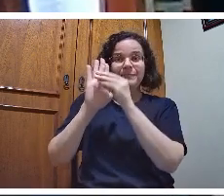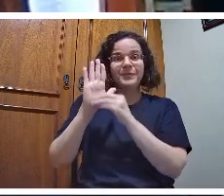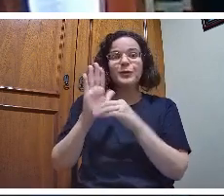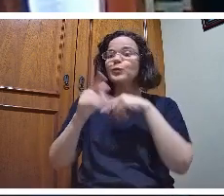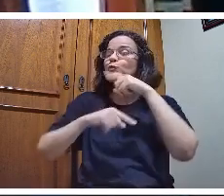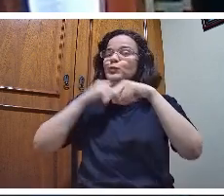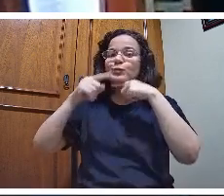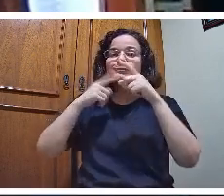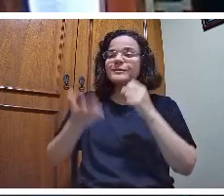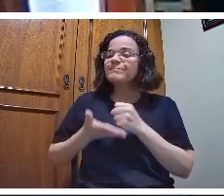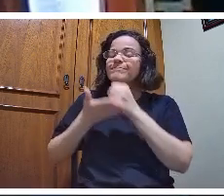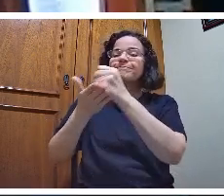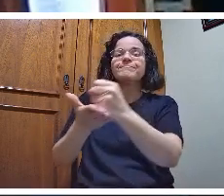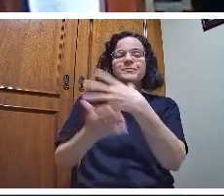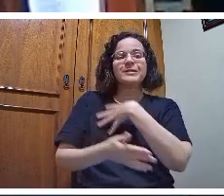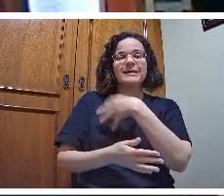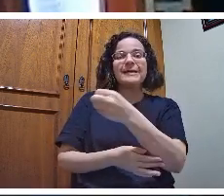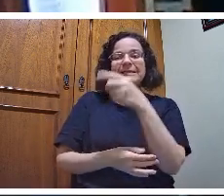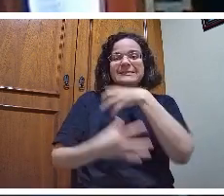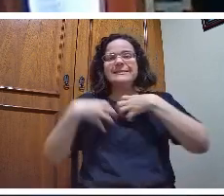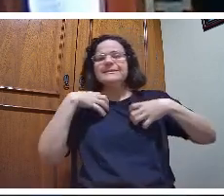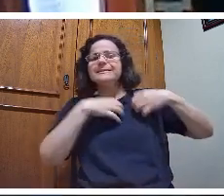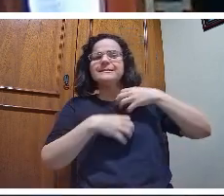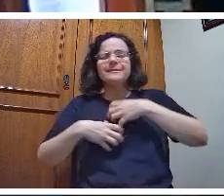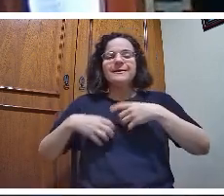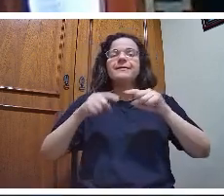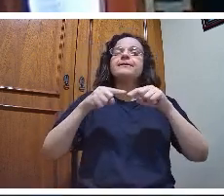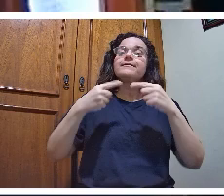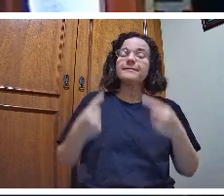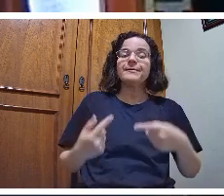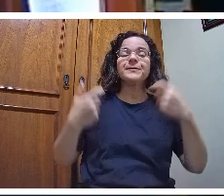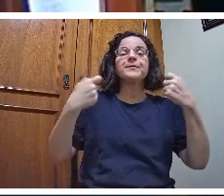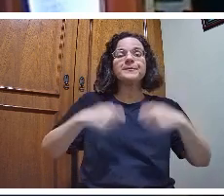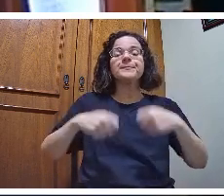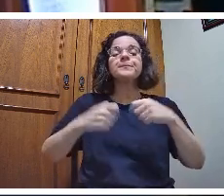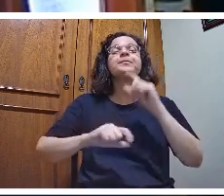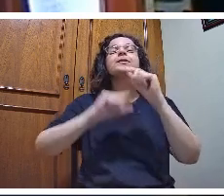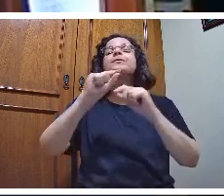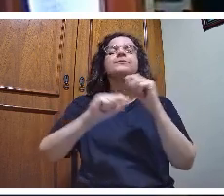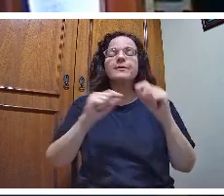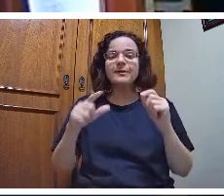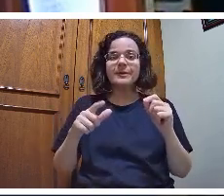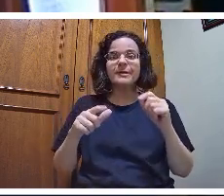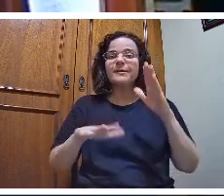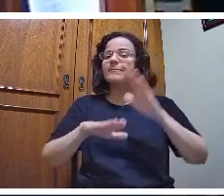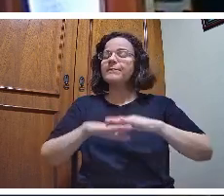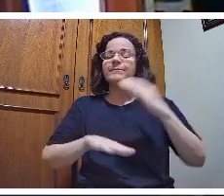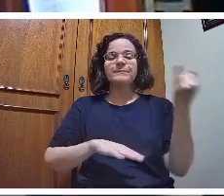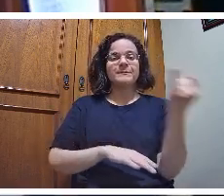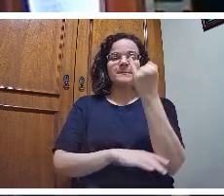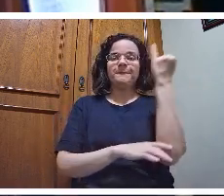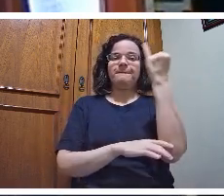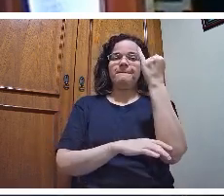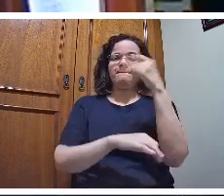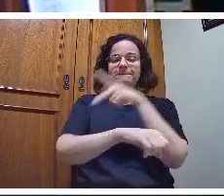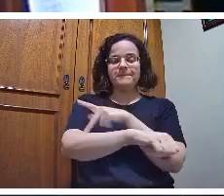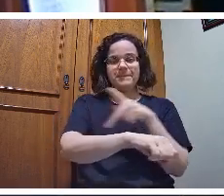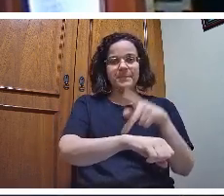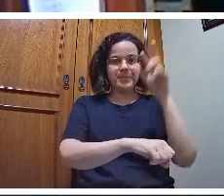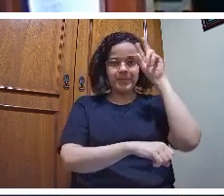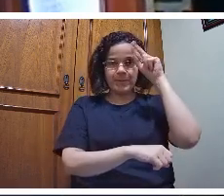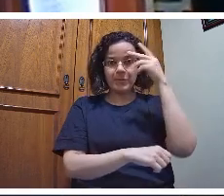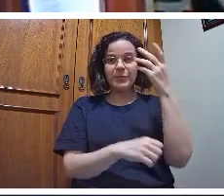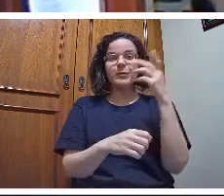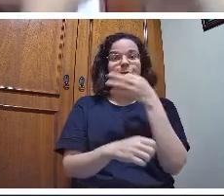Então, eu creio que uma das questões fundamentais da pedagogia histórico-crítica hoje, online, é saber, é tentar